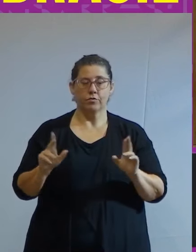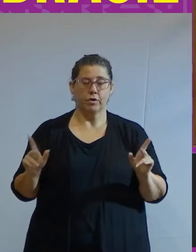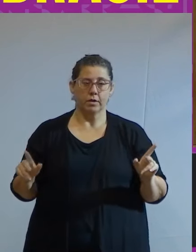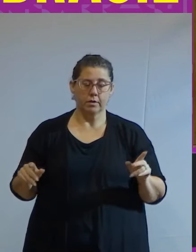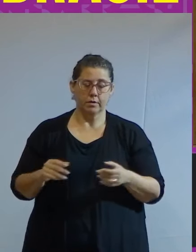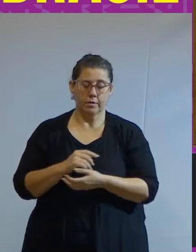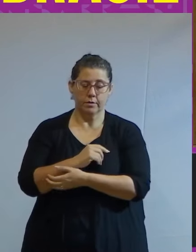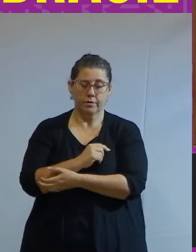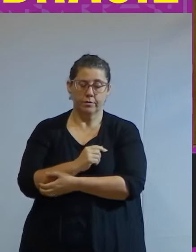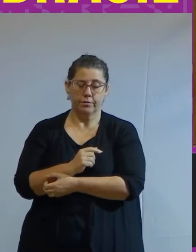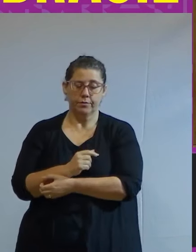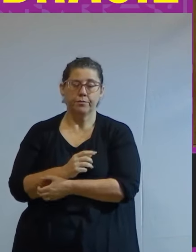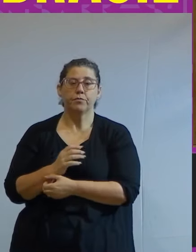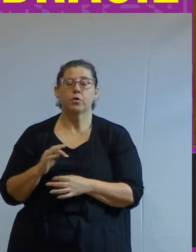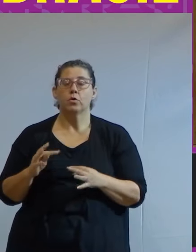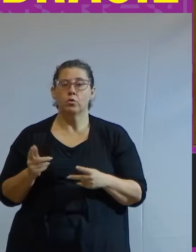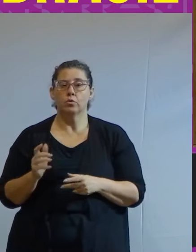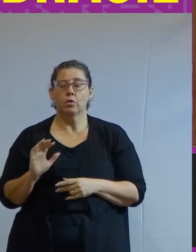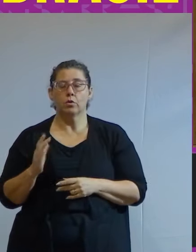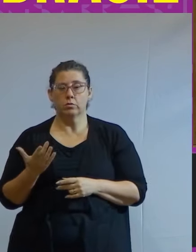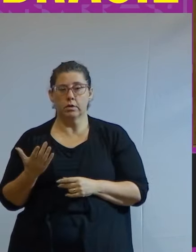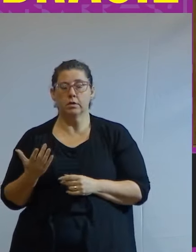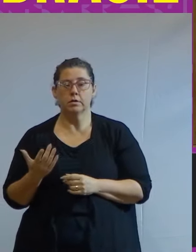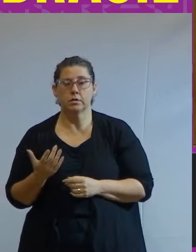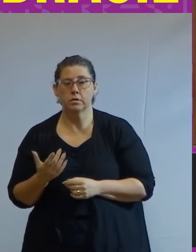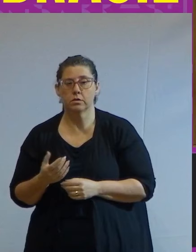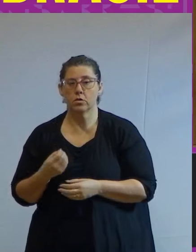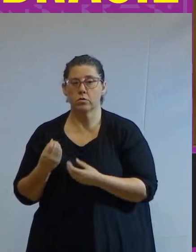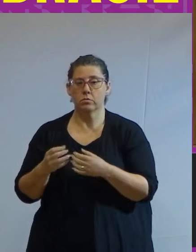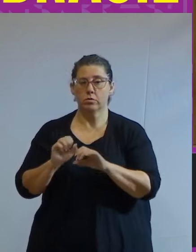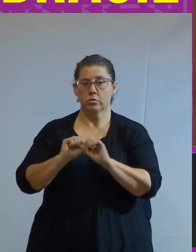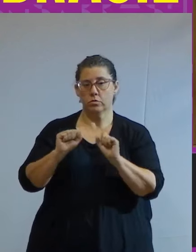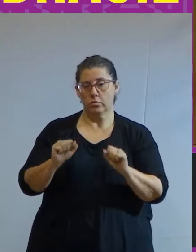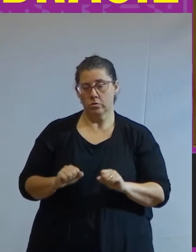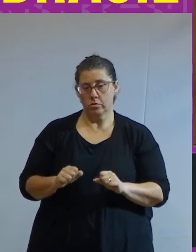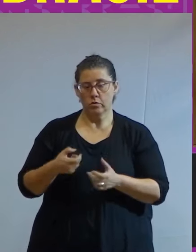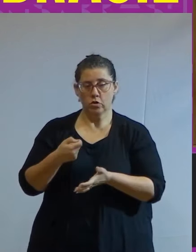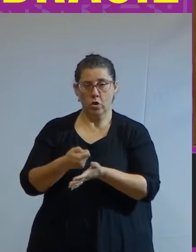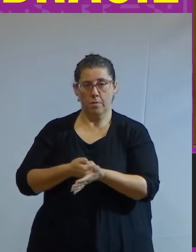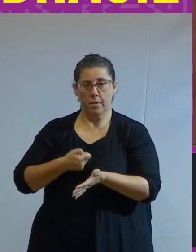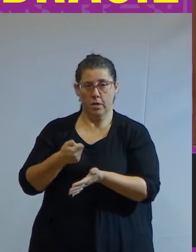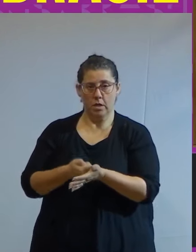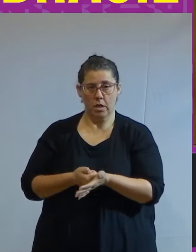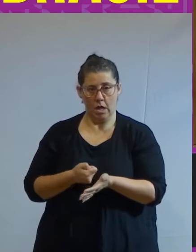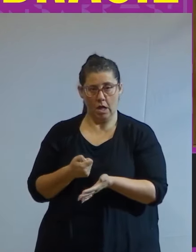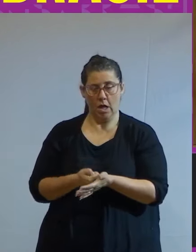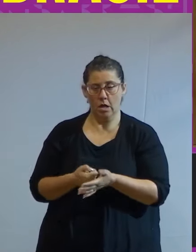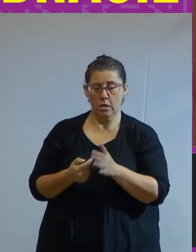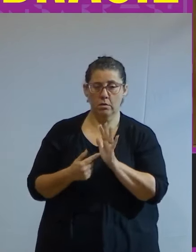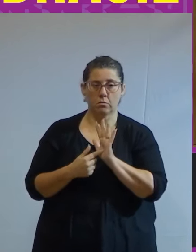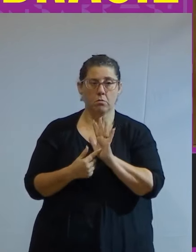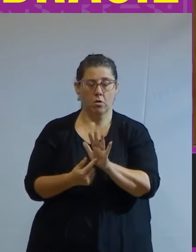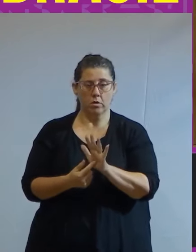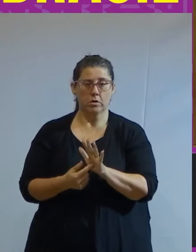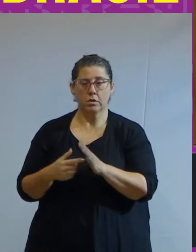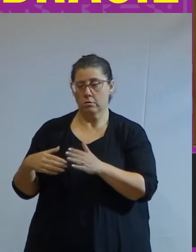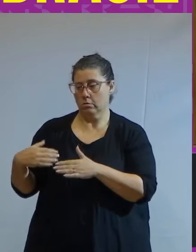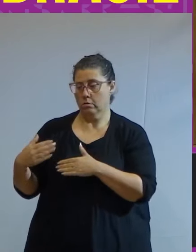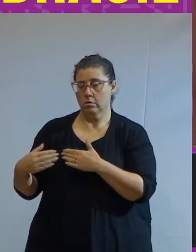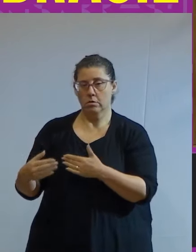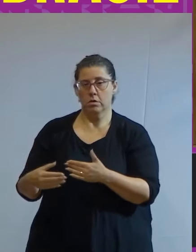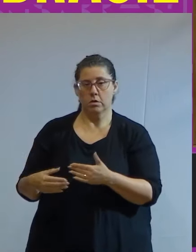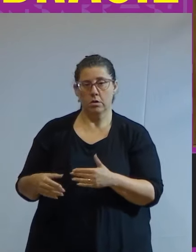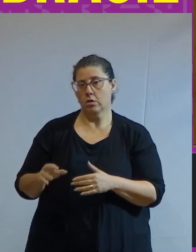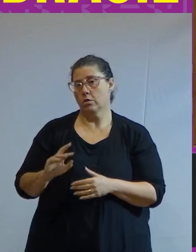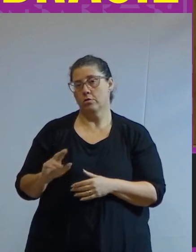tudo se passa portanto como se o sistema fosse obrigado pela revelação progressiva da não